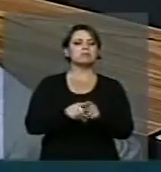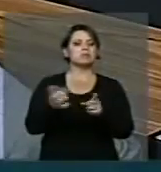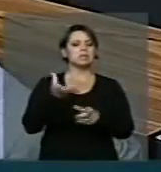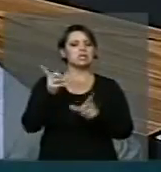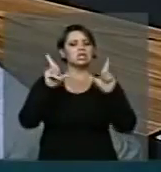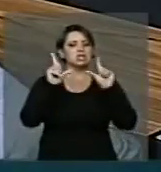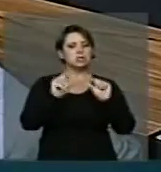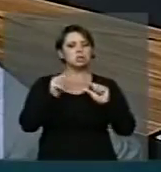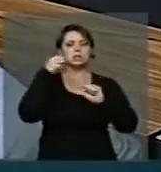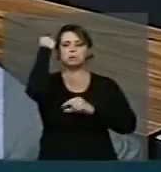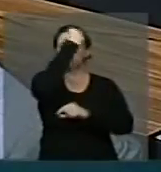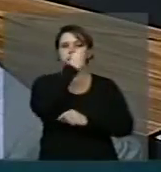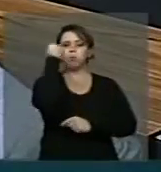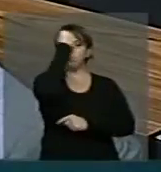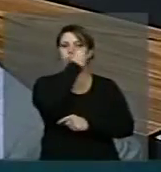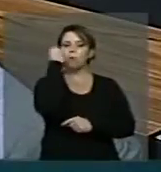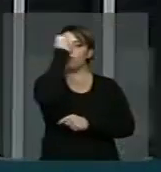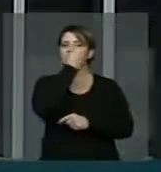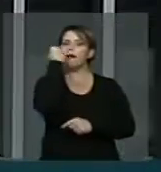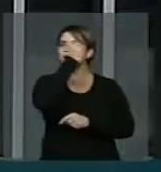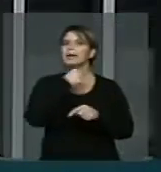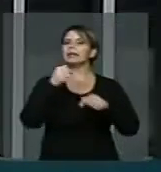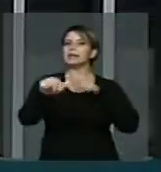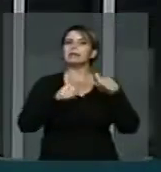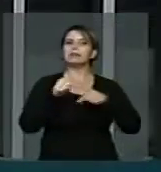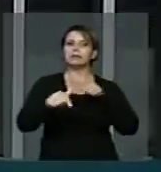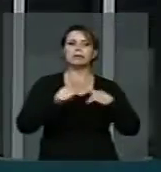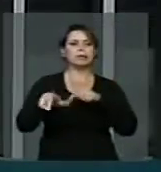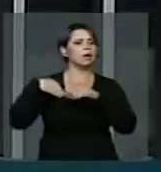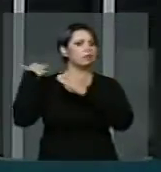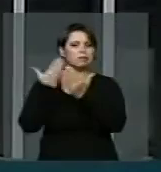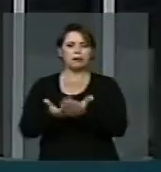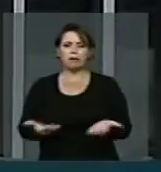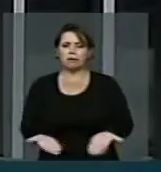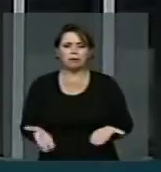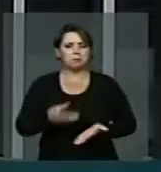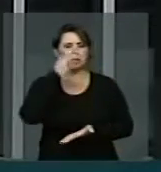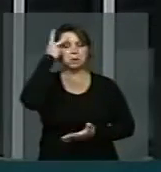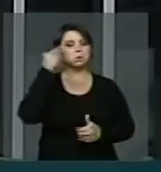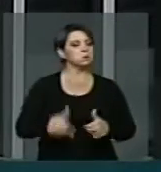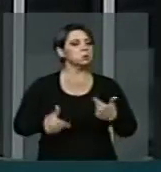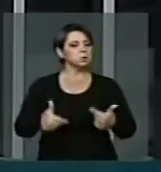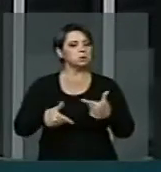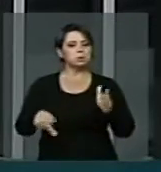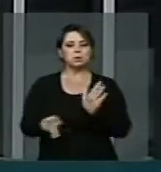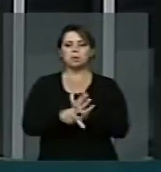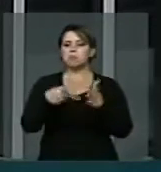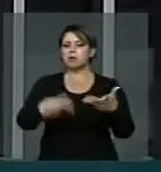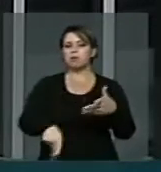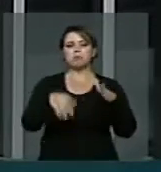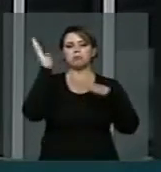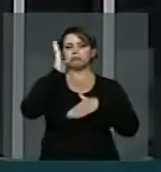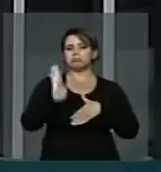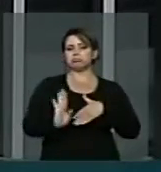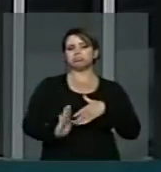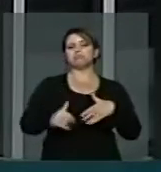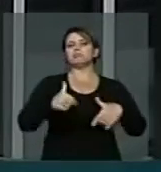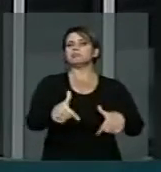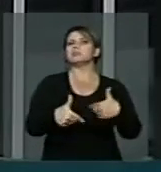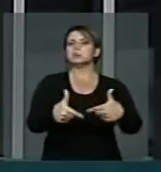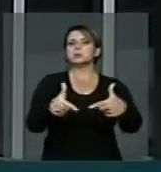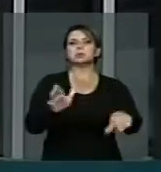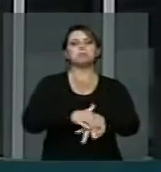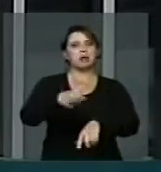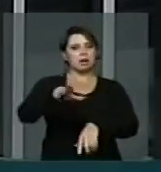jornada de trabalho, que continua sendo objeto de luta até hoje, no Brasil, inclusive, mais dez trabalhadores